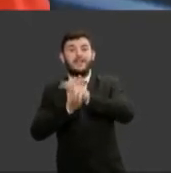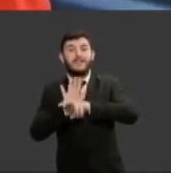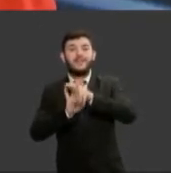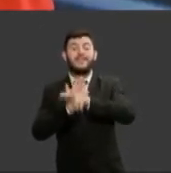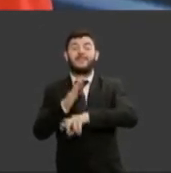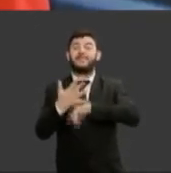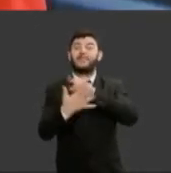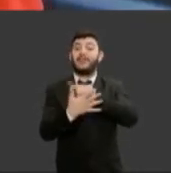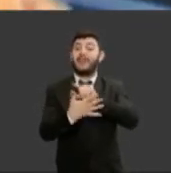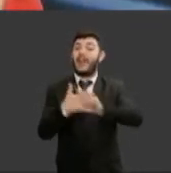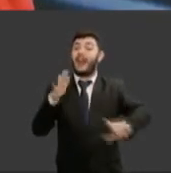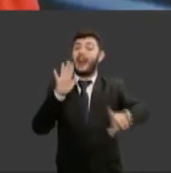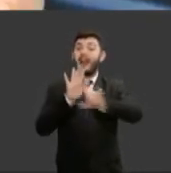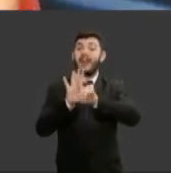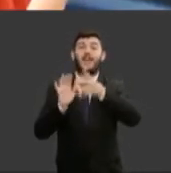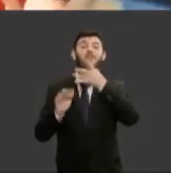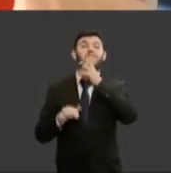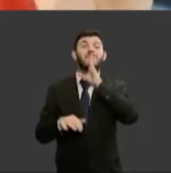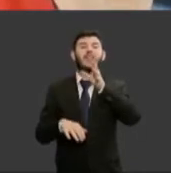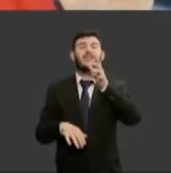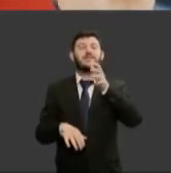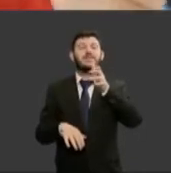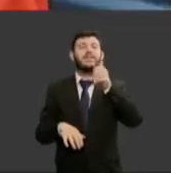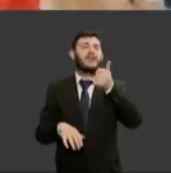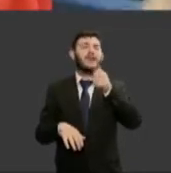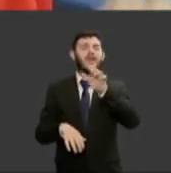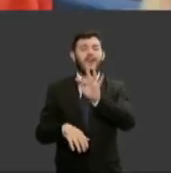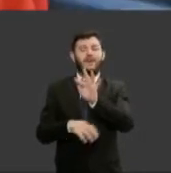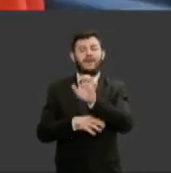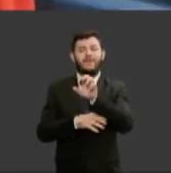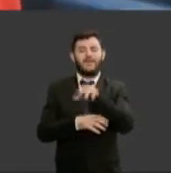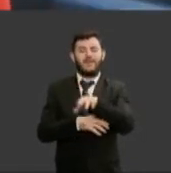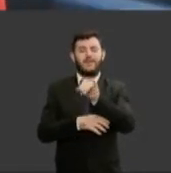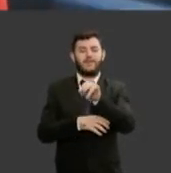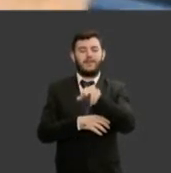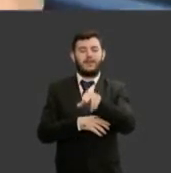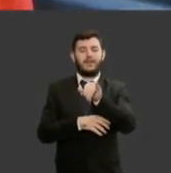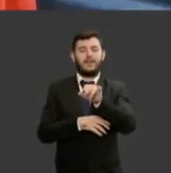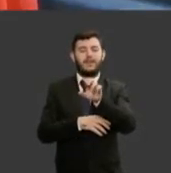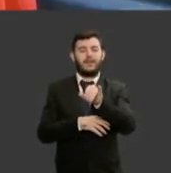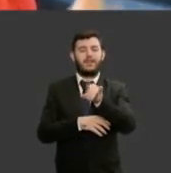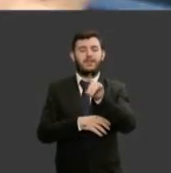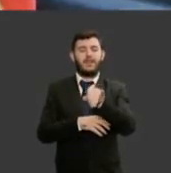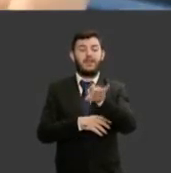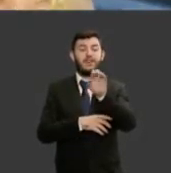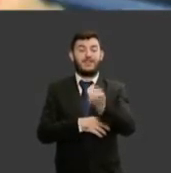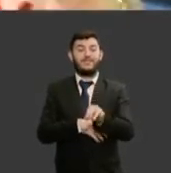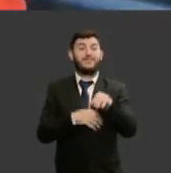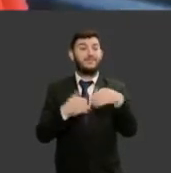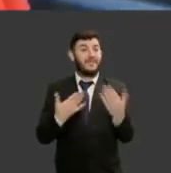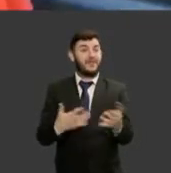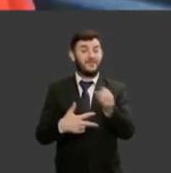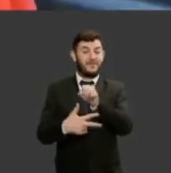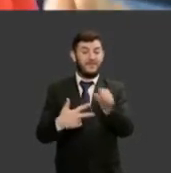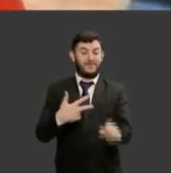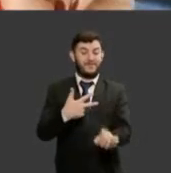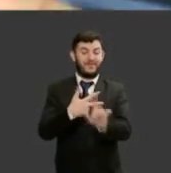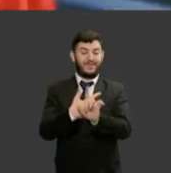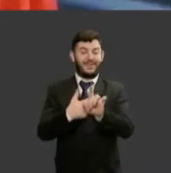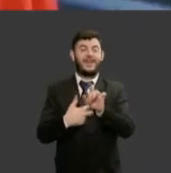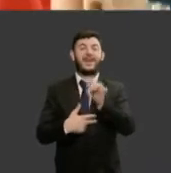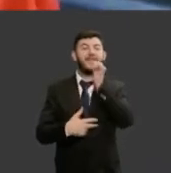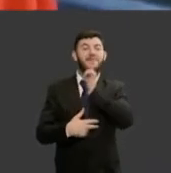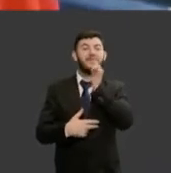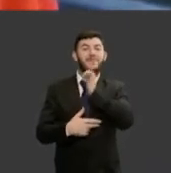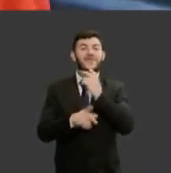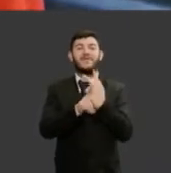feminicídio no país foram muitas conquistas legislativas eu sempre digo que nós não vivemos hoje um